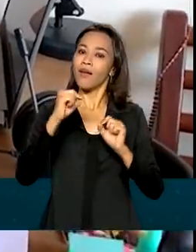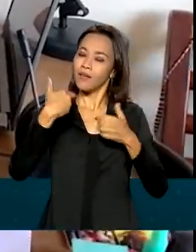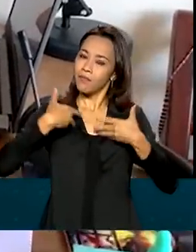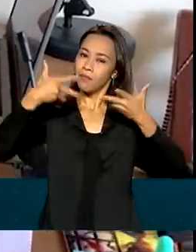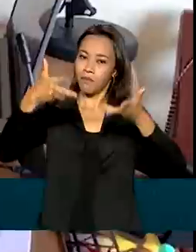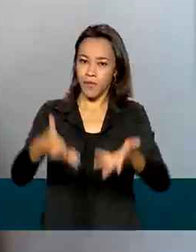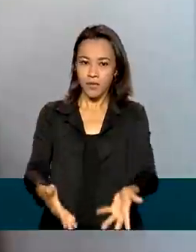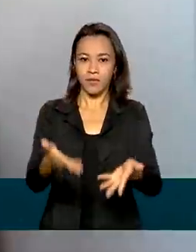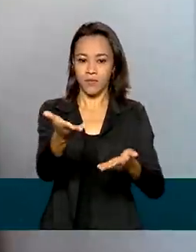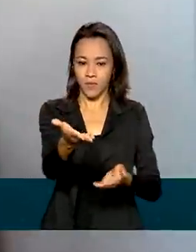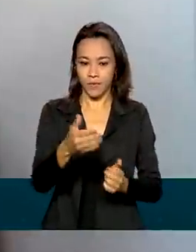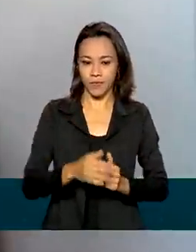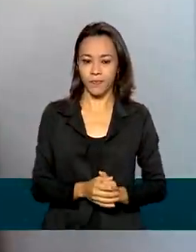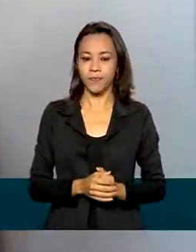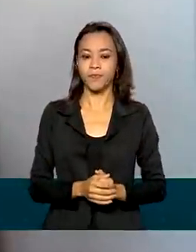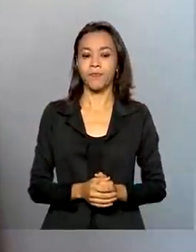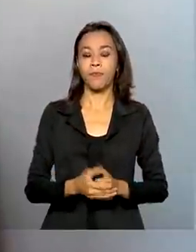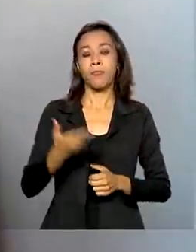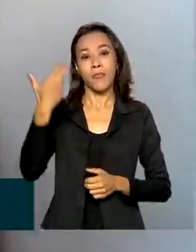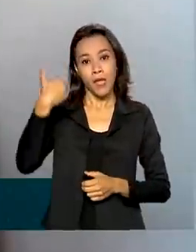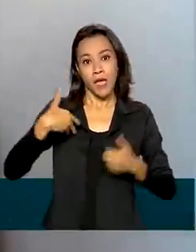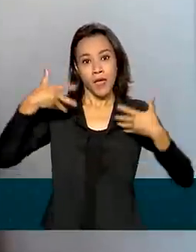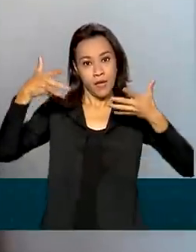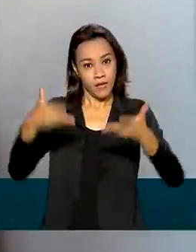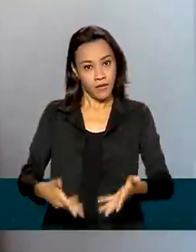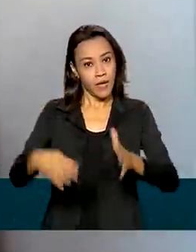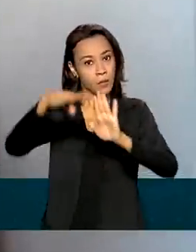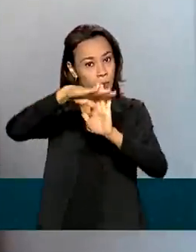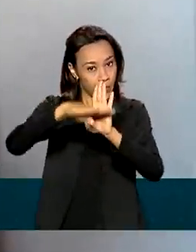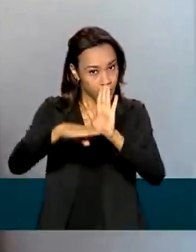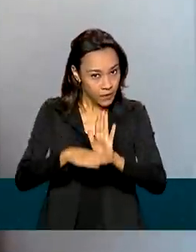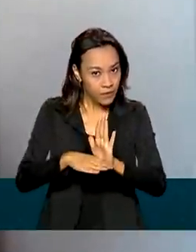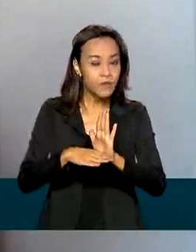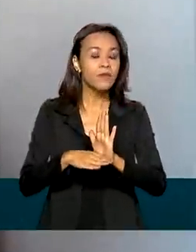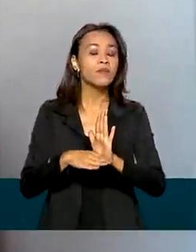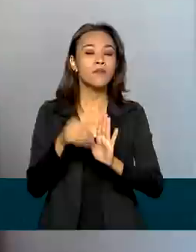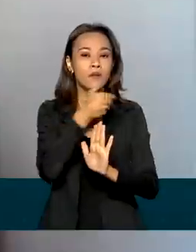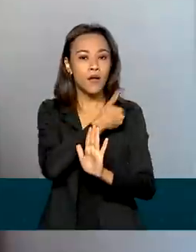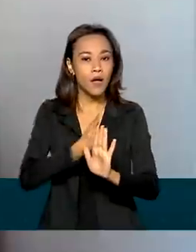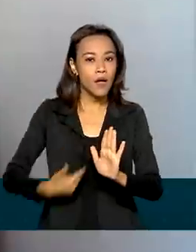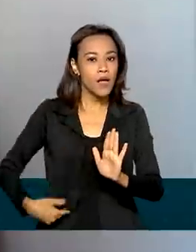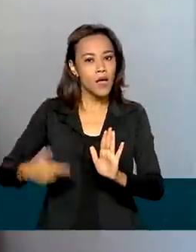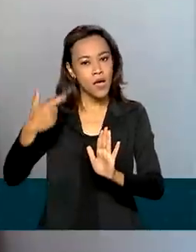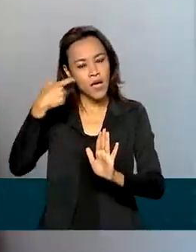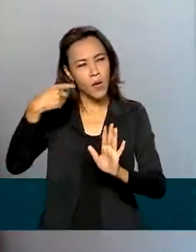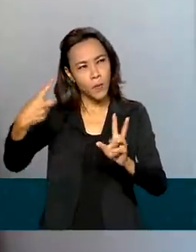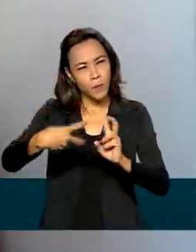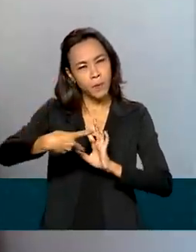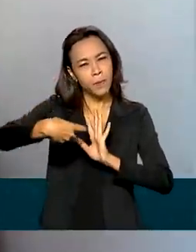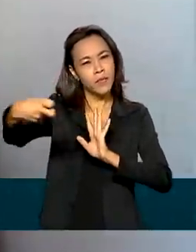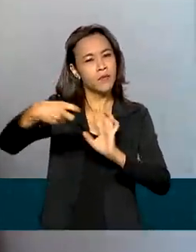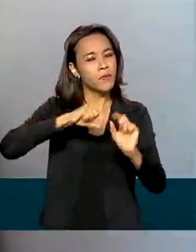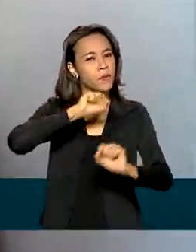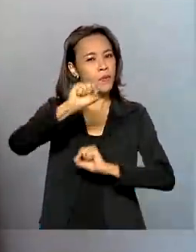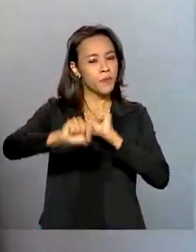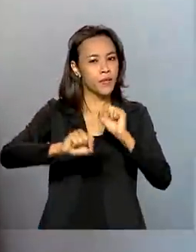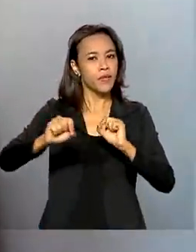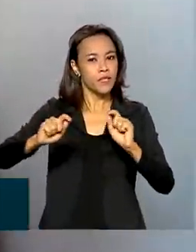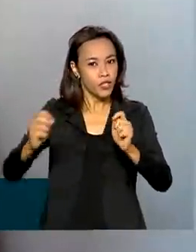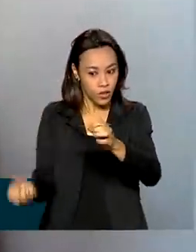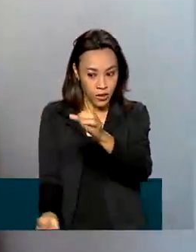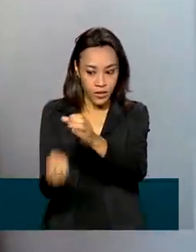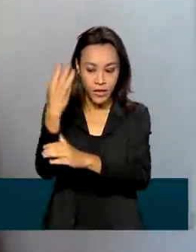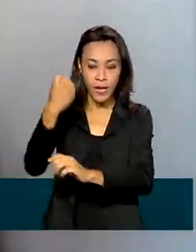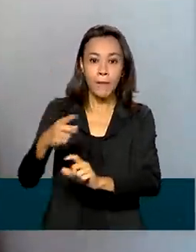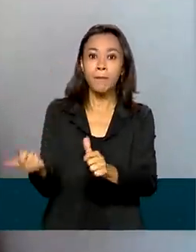participantes. A entrada no programa Ideias fez com que eu percebesse a possibilidade de criar uma